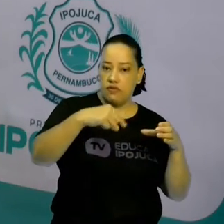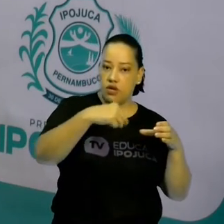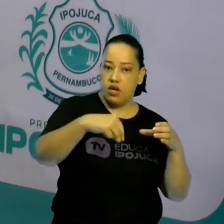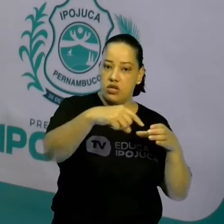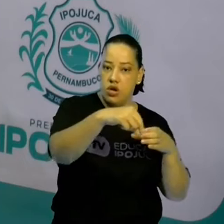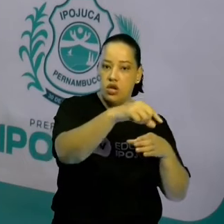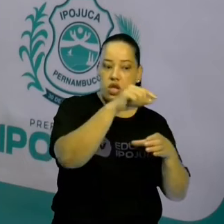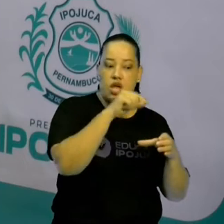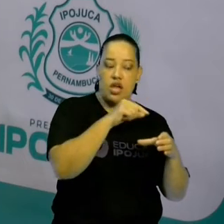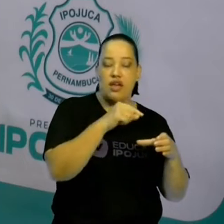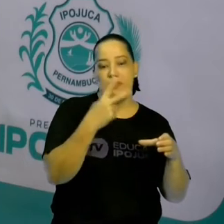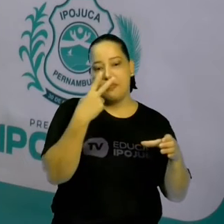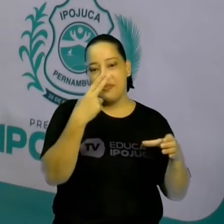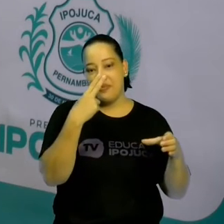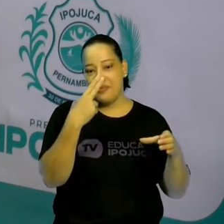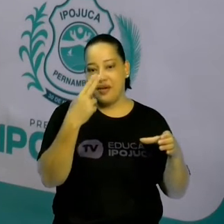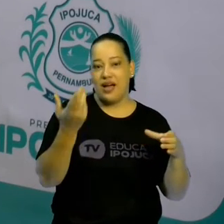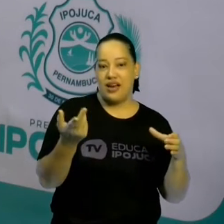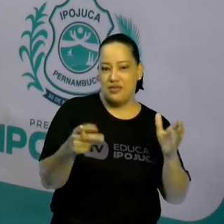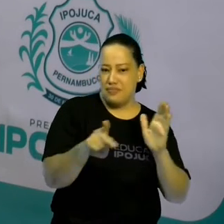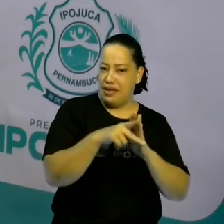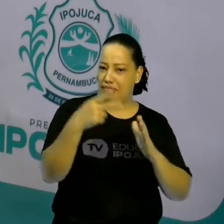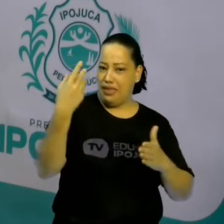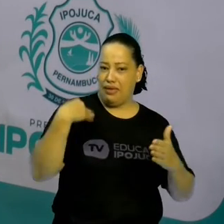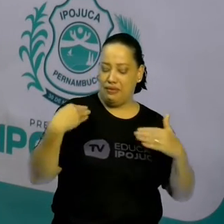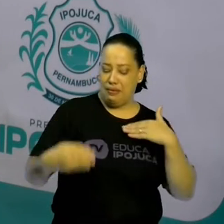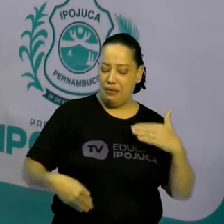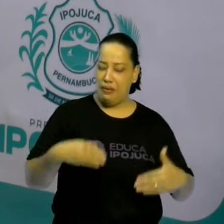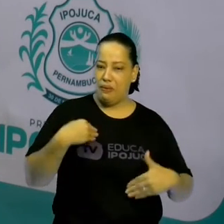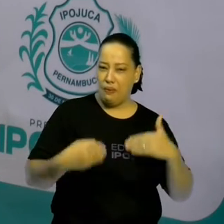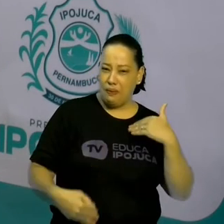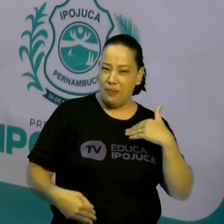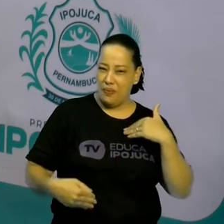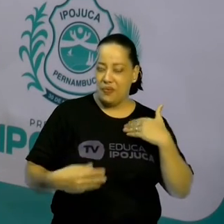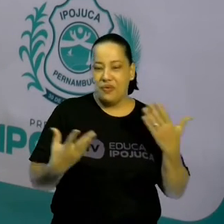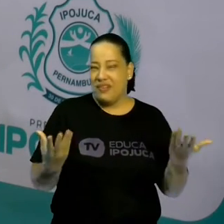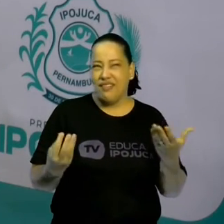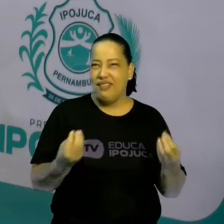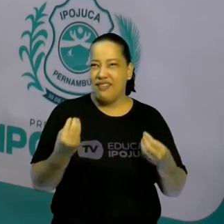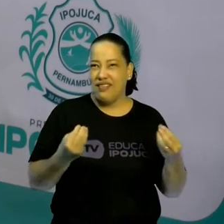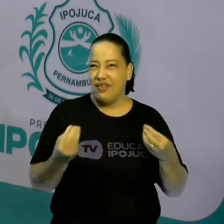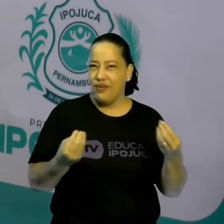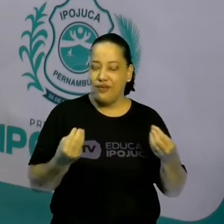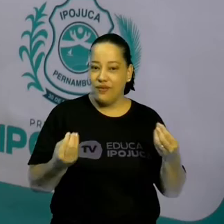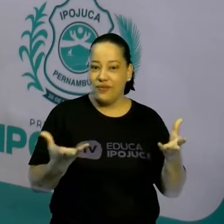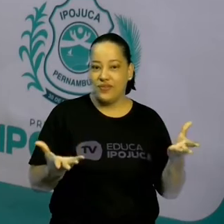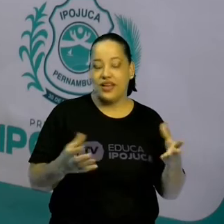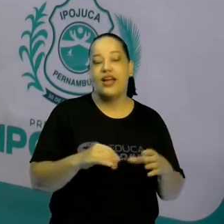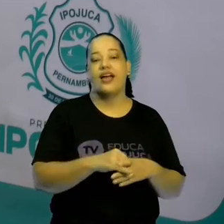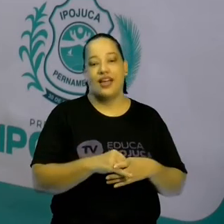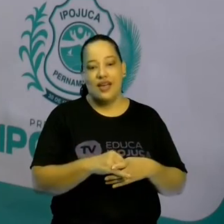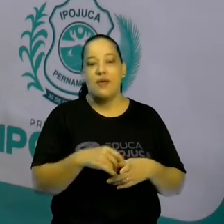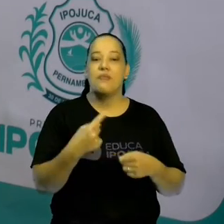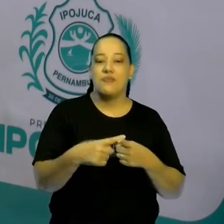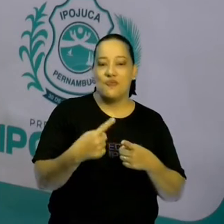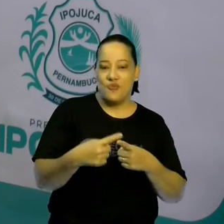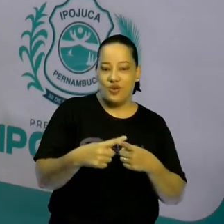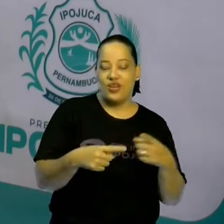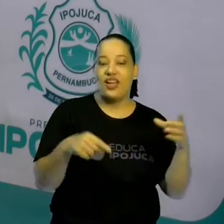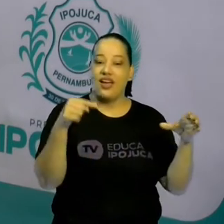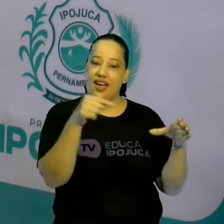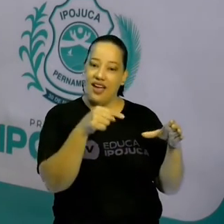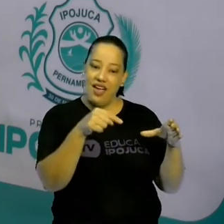chamadas de pequenos órgãos. Pequenos órgãos, organelas, o uma coisa tem a ver com a outra? É porque essas